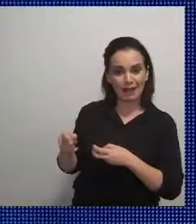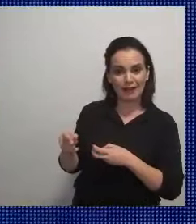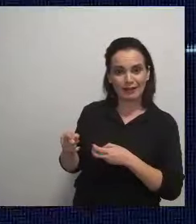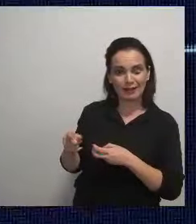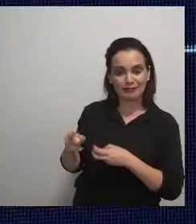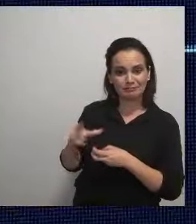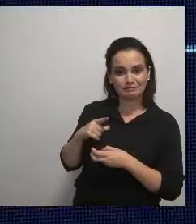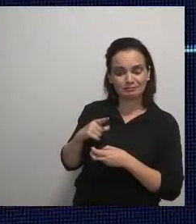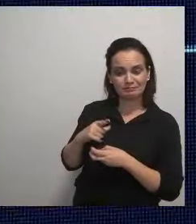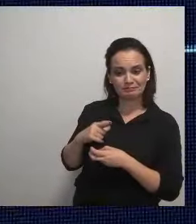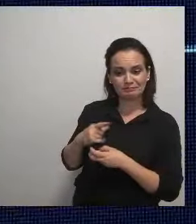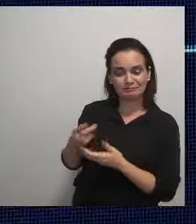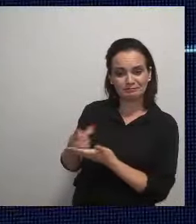debate. Tempo encerrado, candidato. Agora tem...